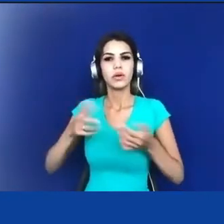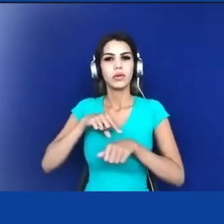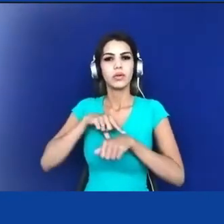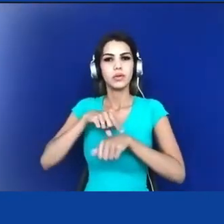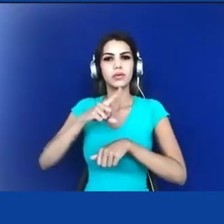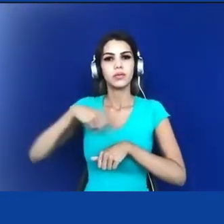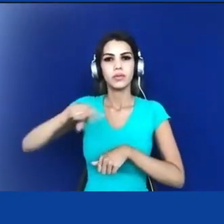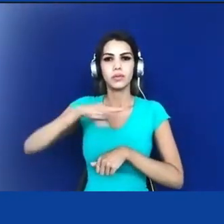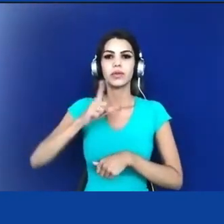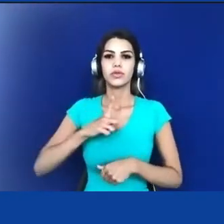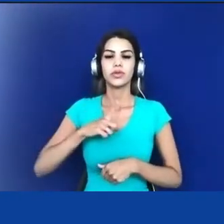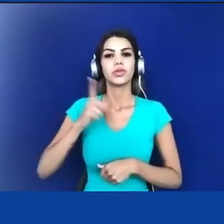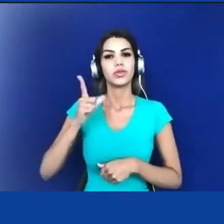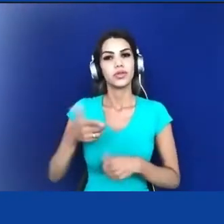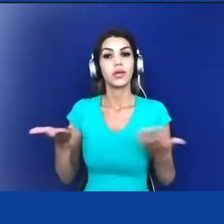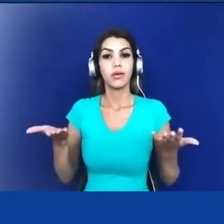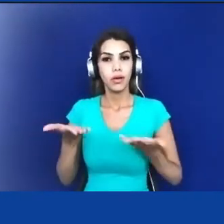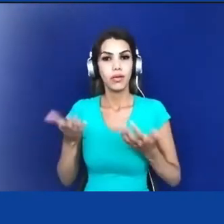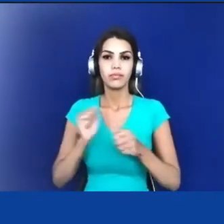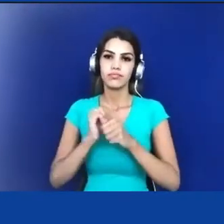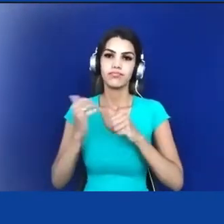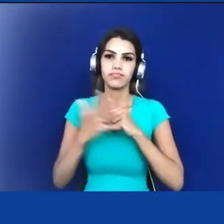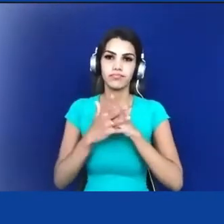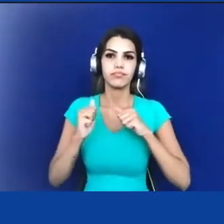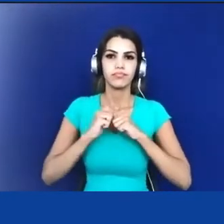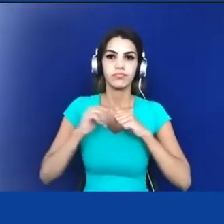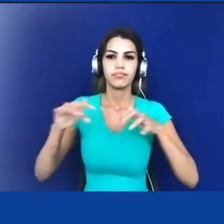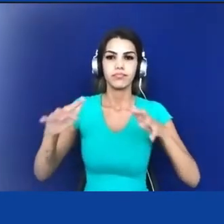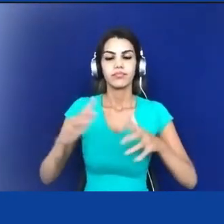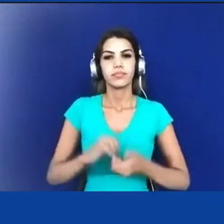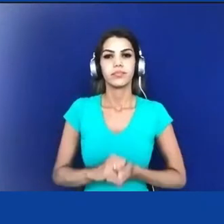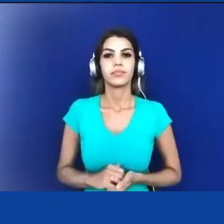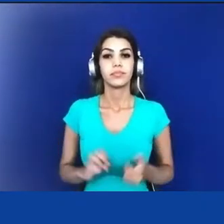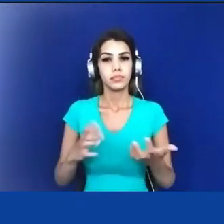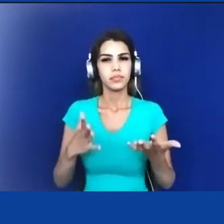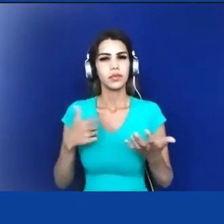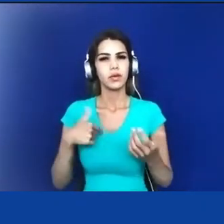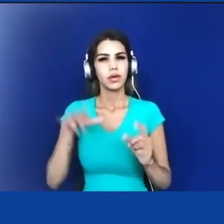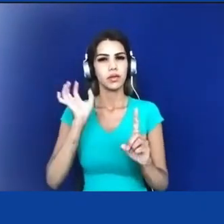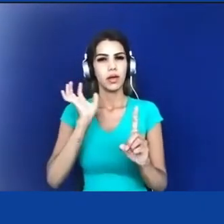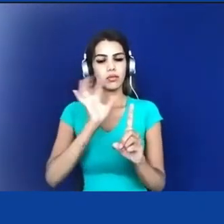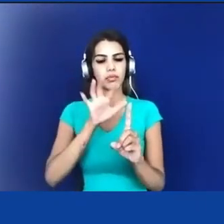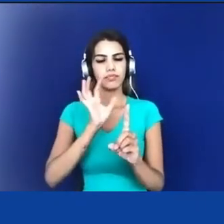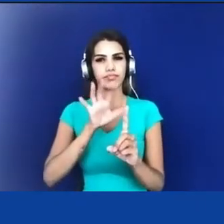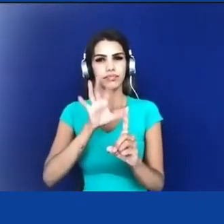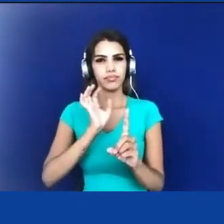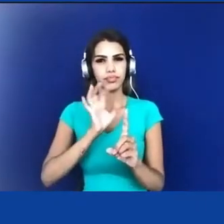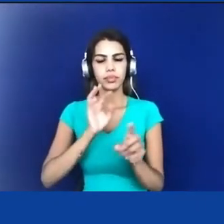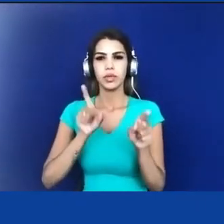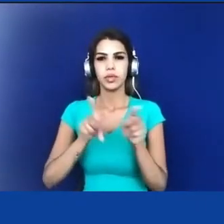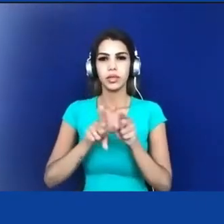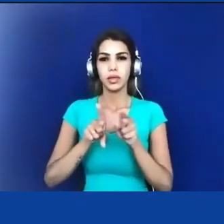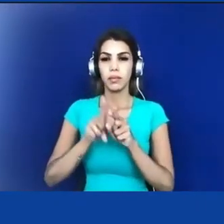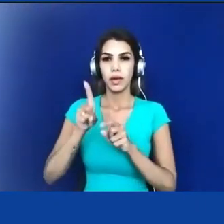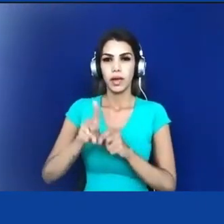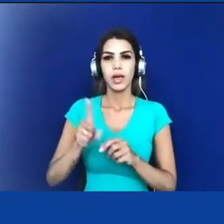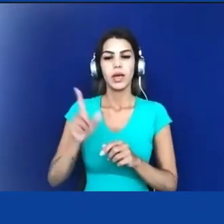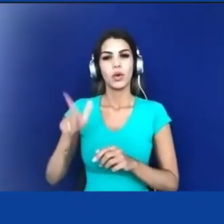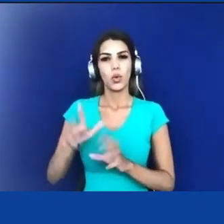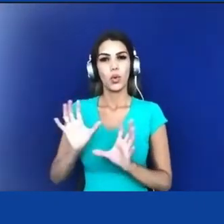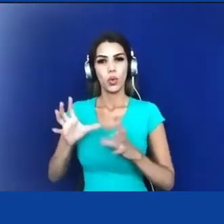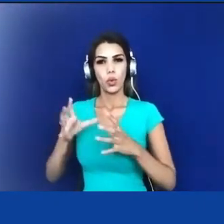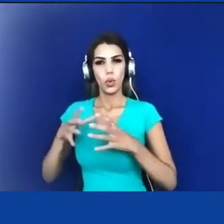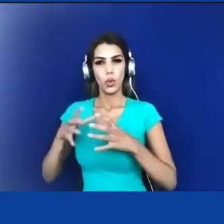da Covid-19 Bom, essas influências e aproximações dos portugueses contaminando os povos indígenas com doenças